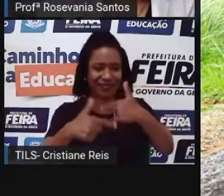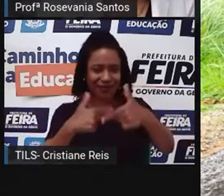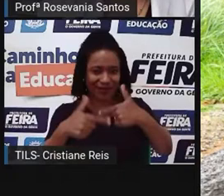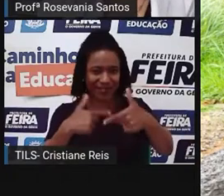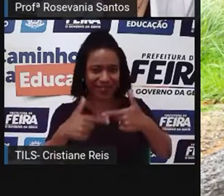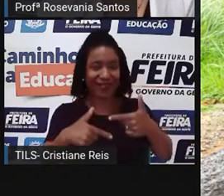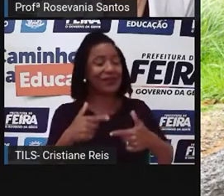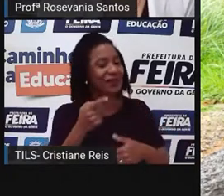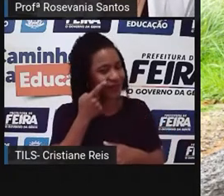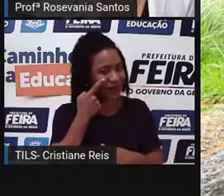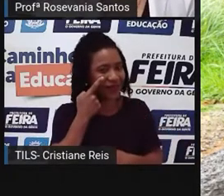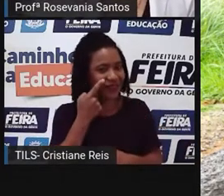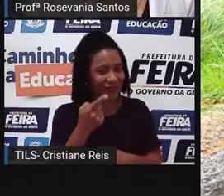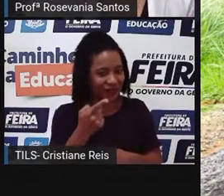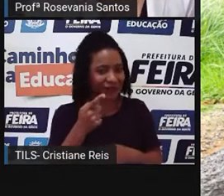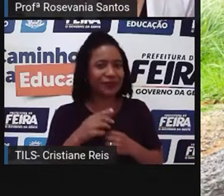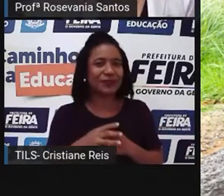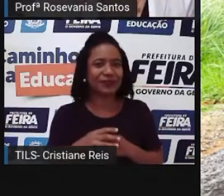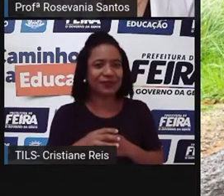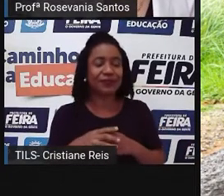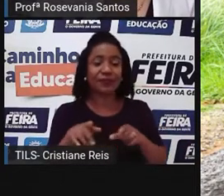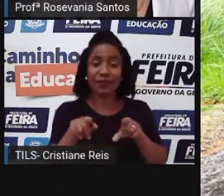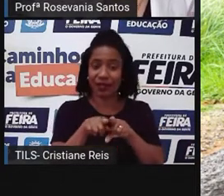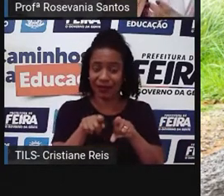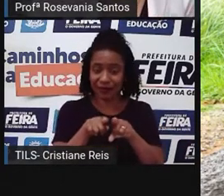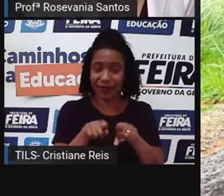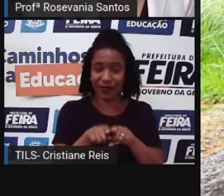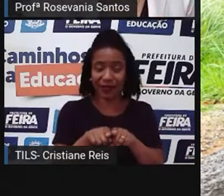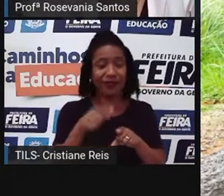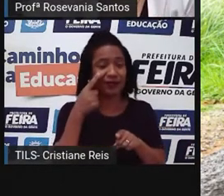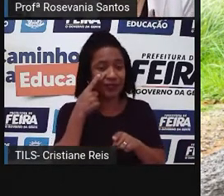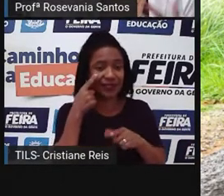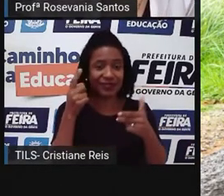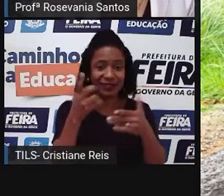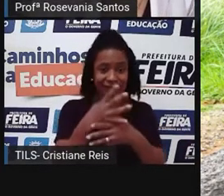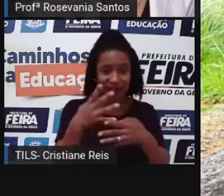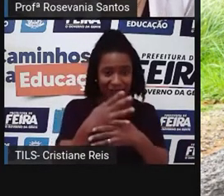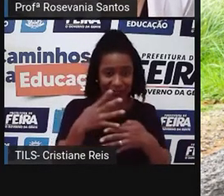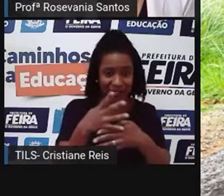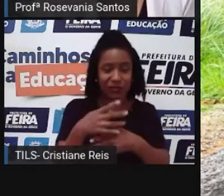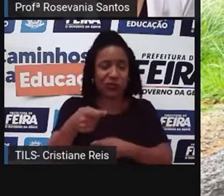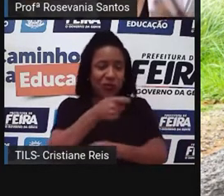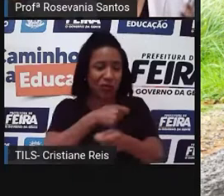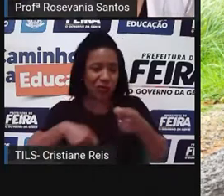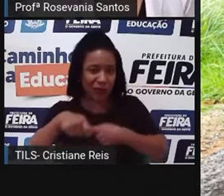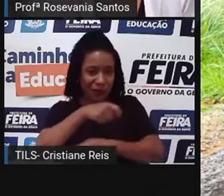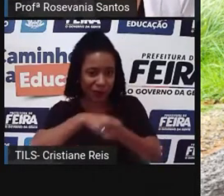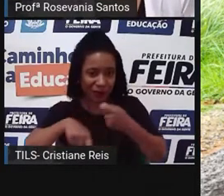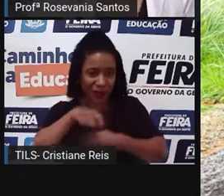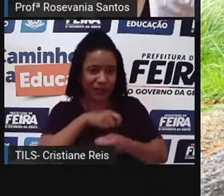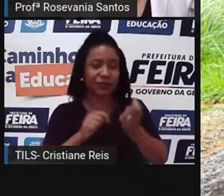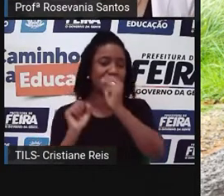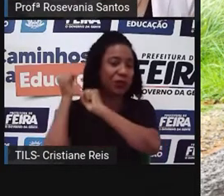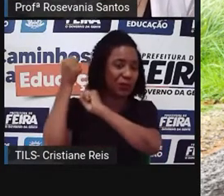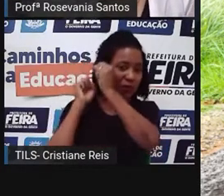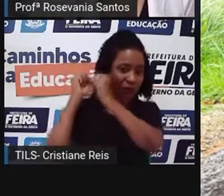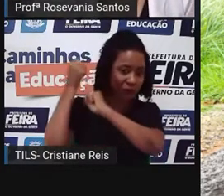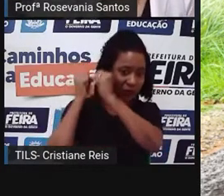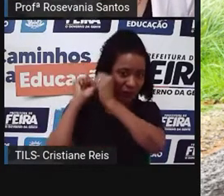hoje. Isso mesmo, né? Assim também como a gente pensa que na cidade só tem o comércio, só tem indústria, né?